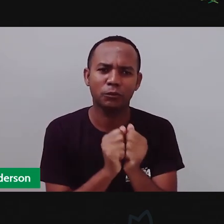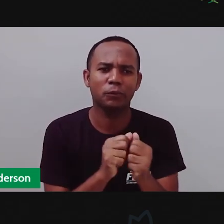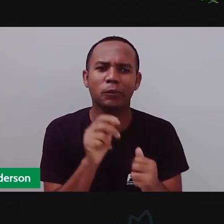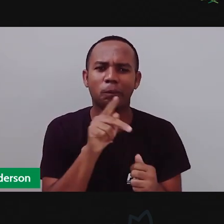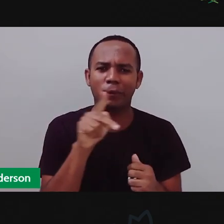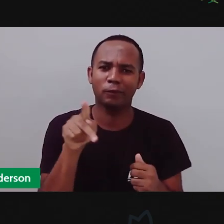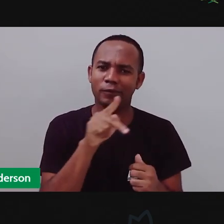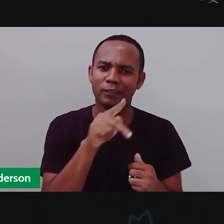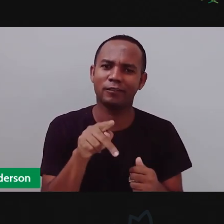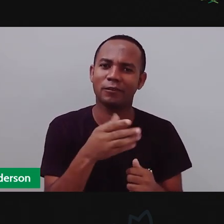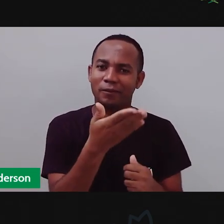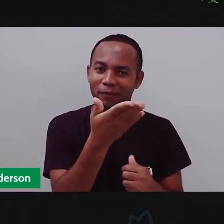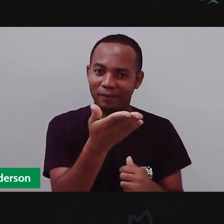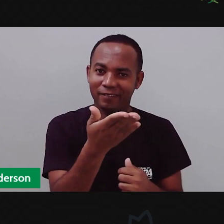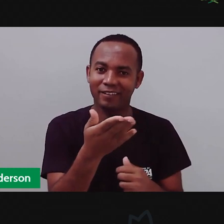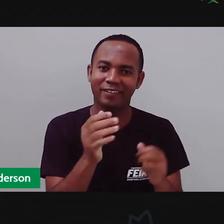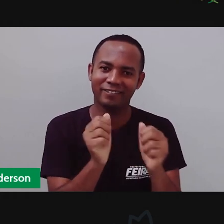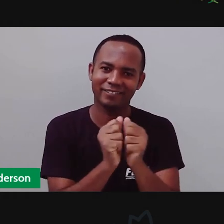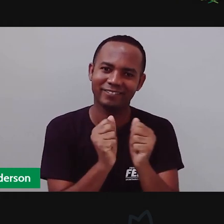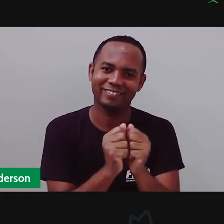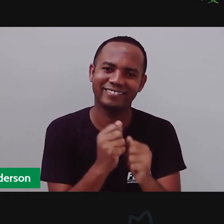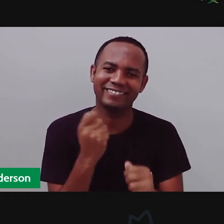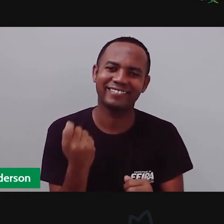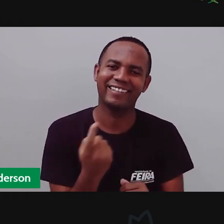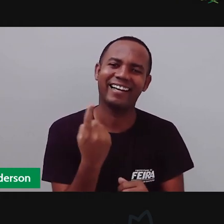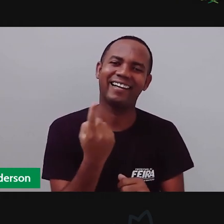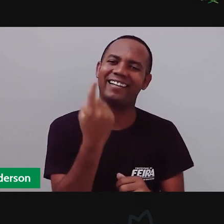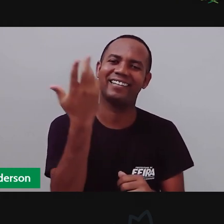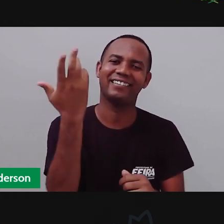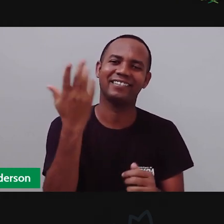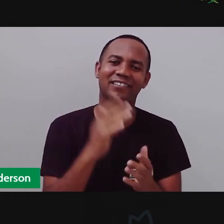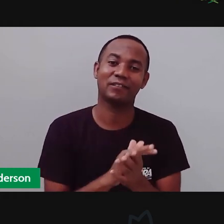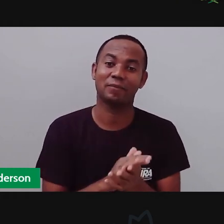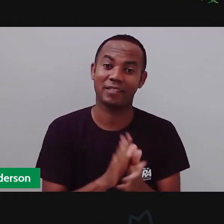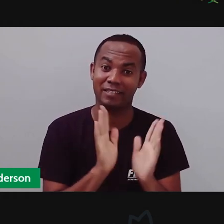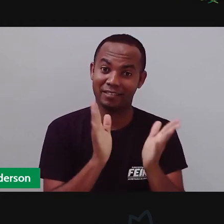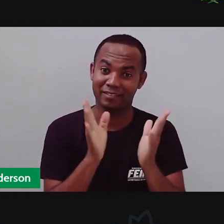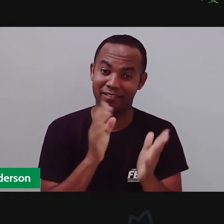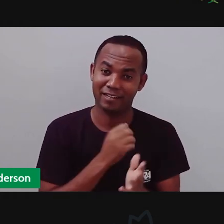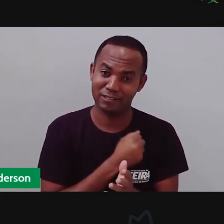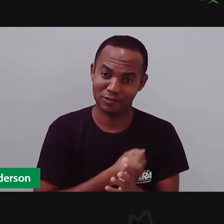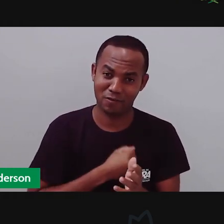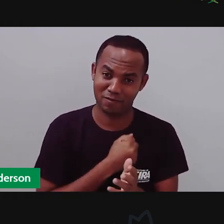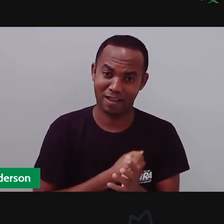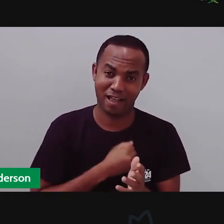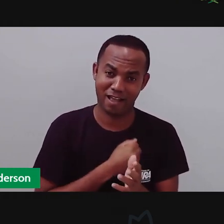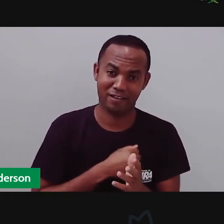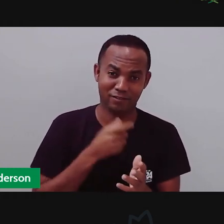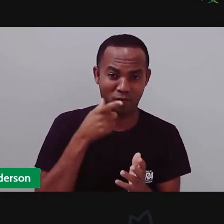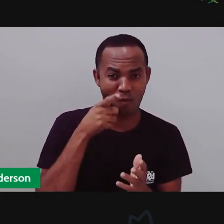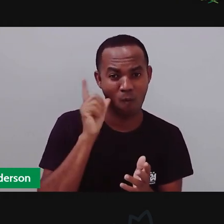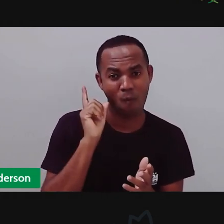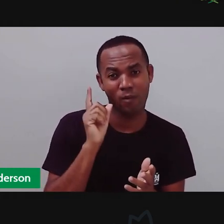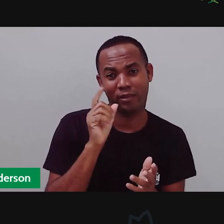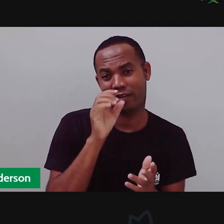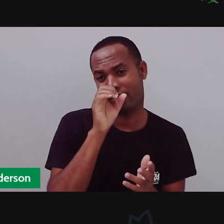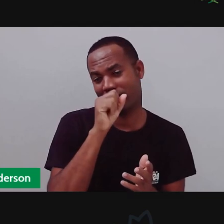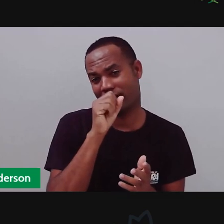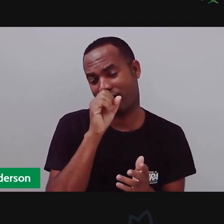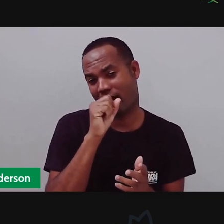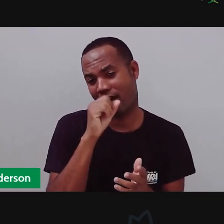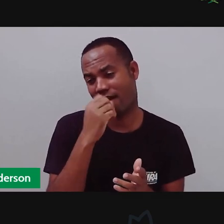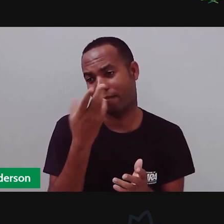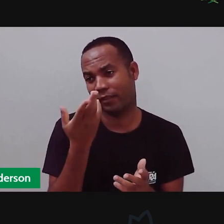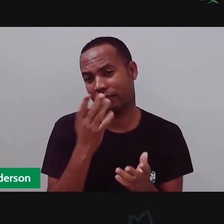e Anderson com vocês! Quem sentiu saudade da gente ontem? Quem sentiu saudade da gente no sábado? Porque no